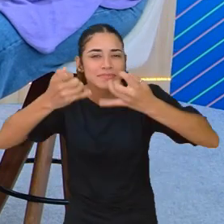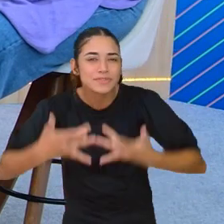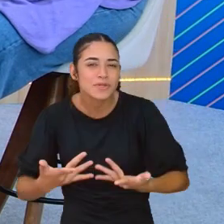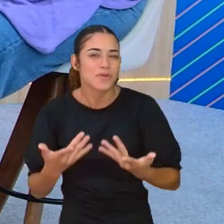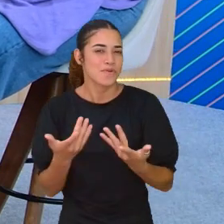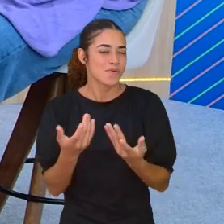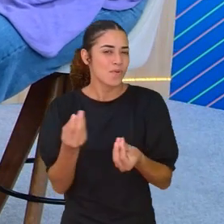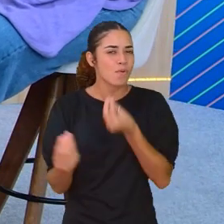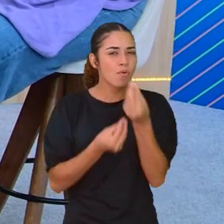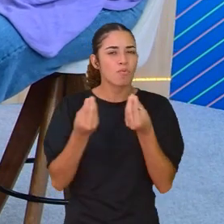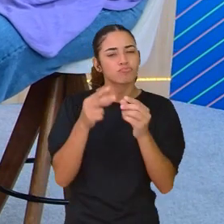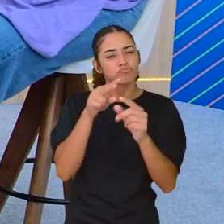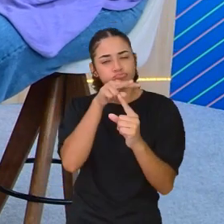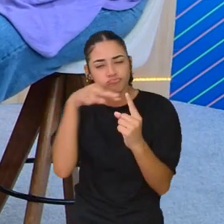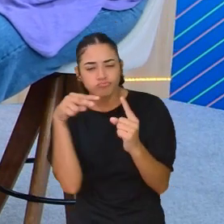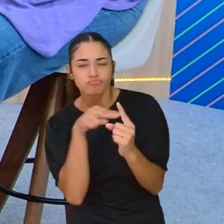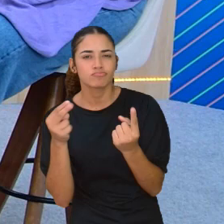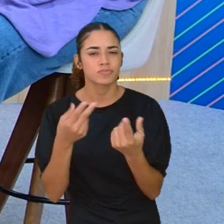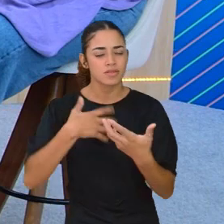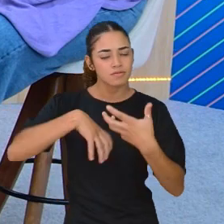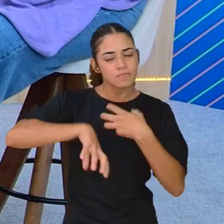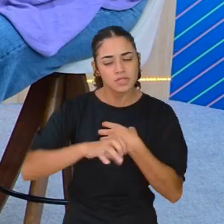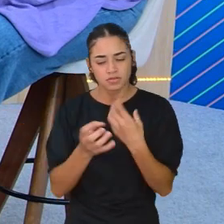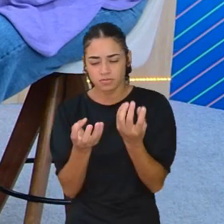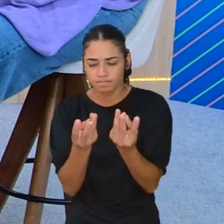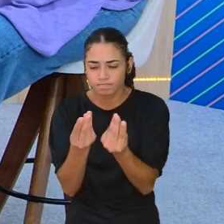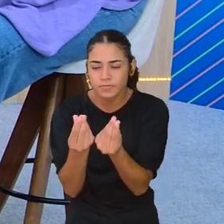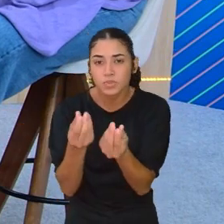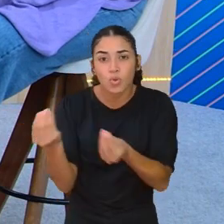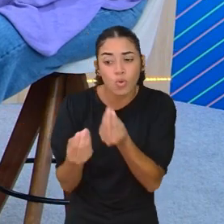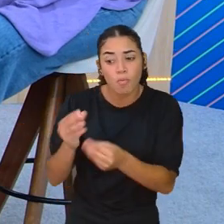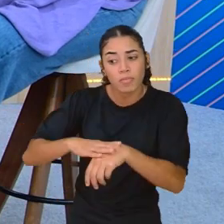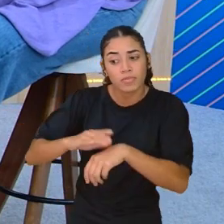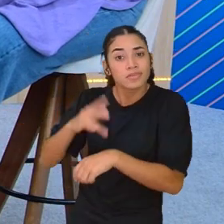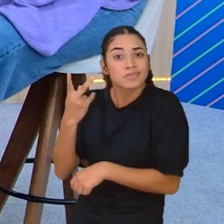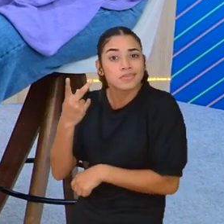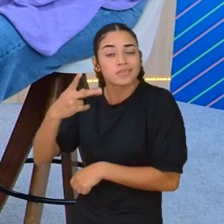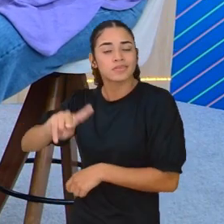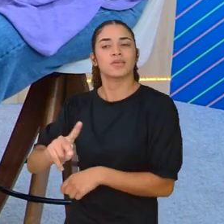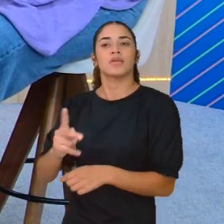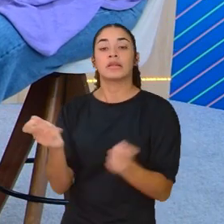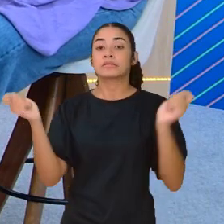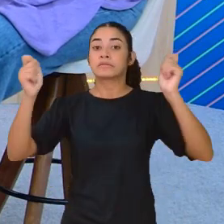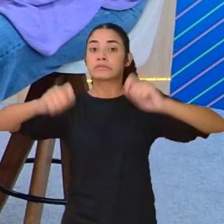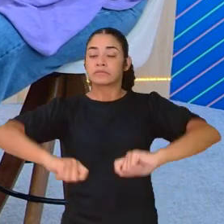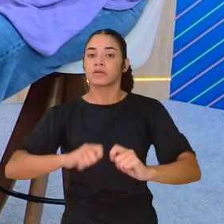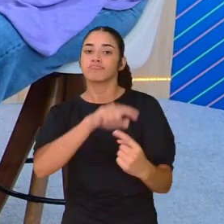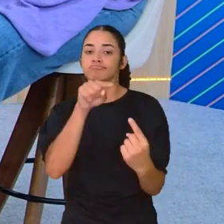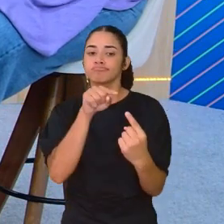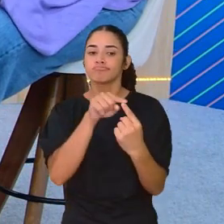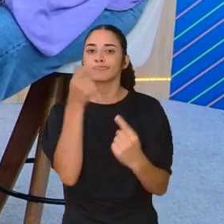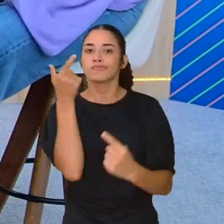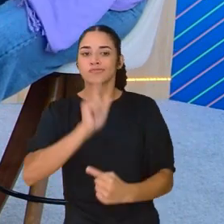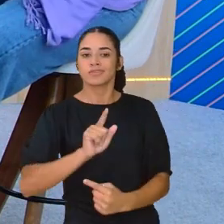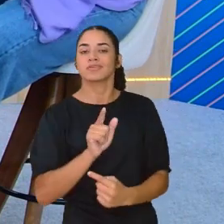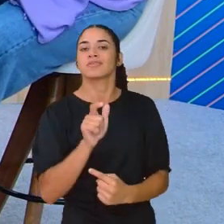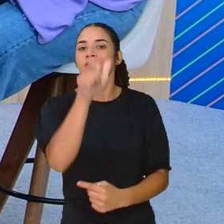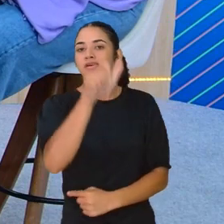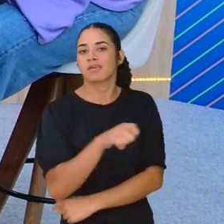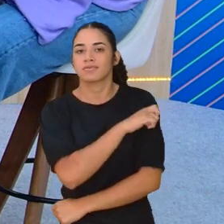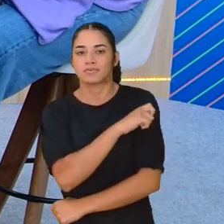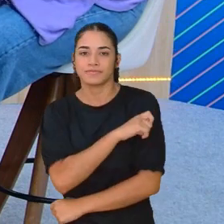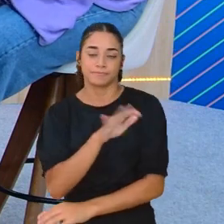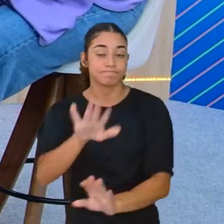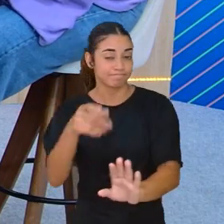construção? Como é esse olhar sensível? Como é que ela faz para alcançar esse estudante? Olha só,